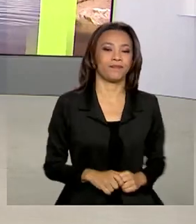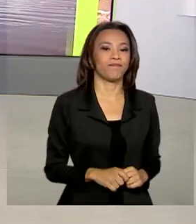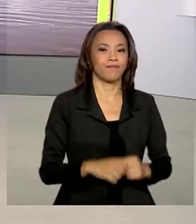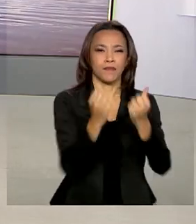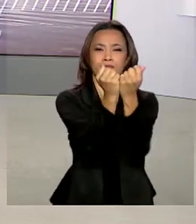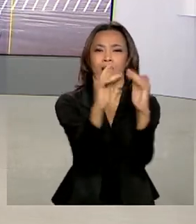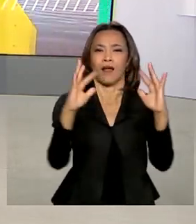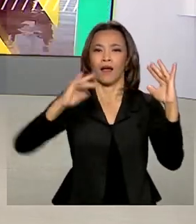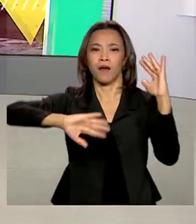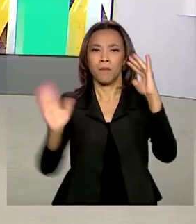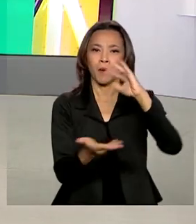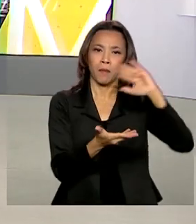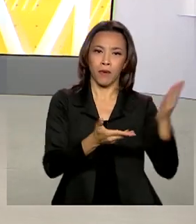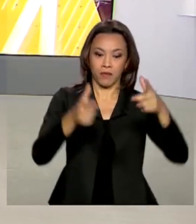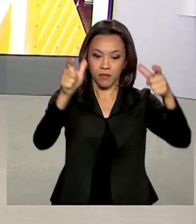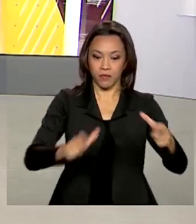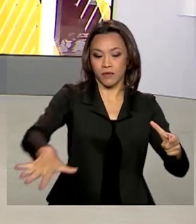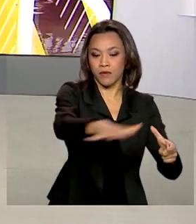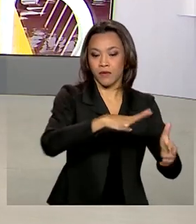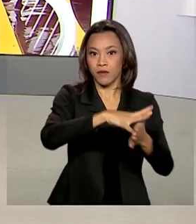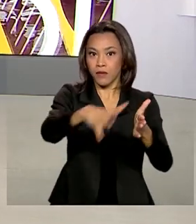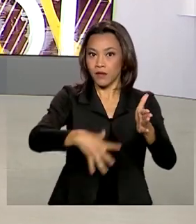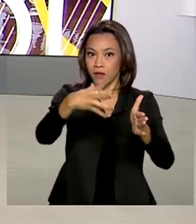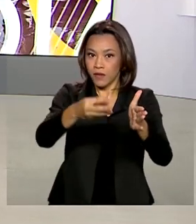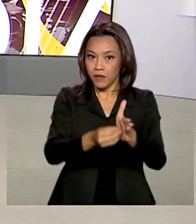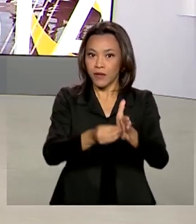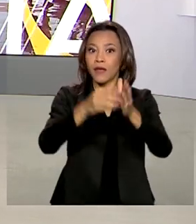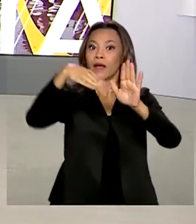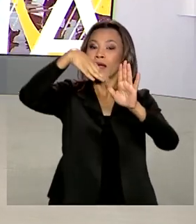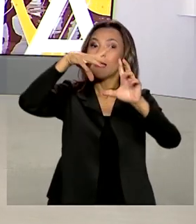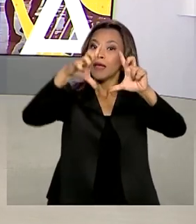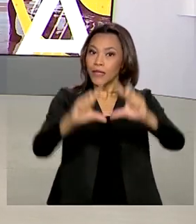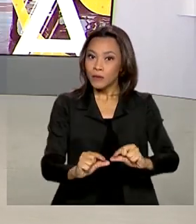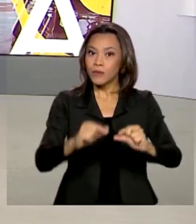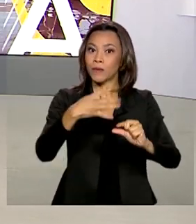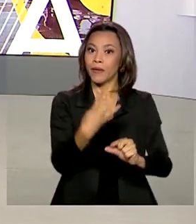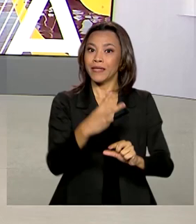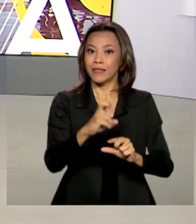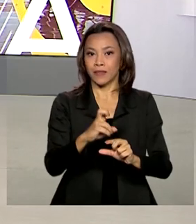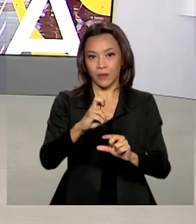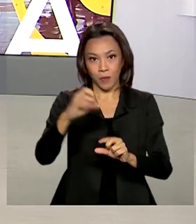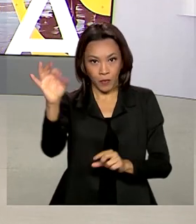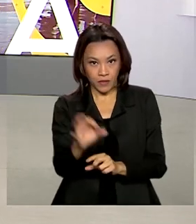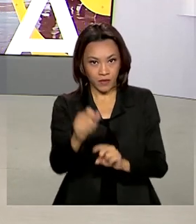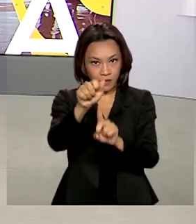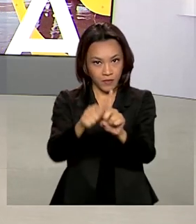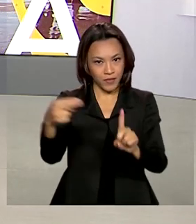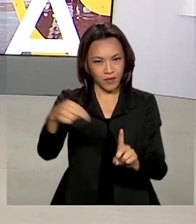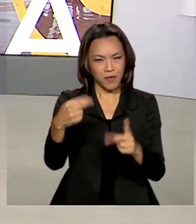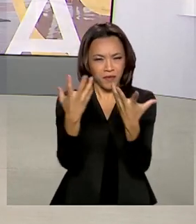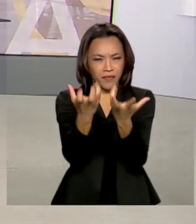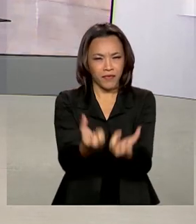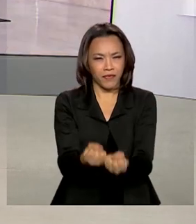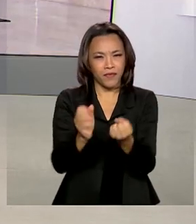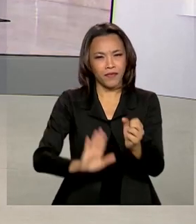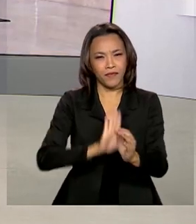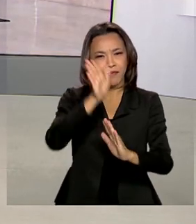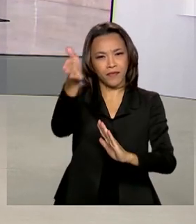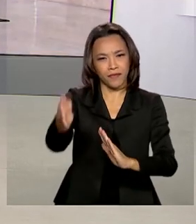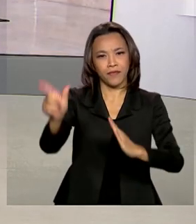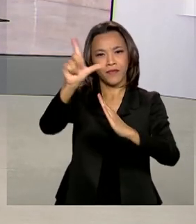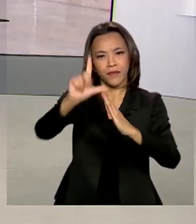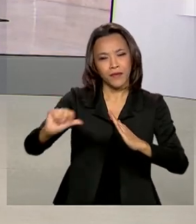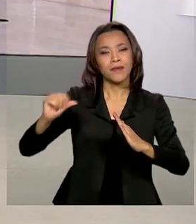O desmatamento na Amazônia caiu 45% no mês de novembro. Vamos até o Palácio do Planalto, a repórter Márcia